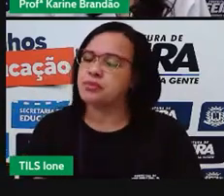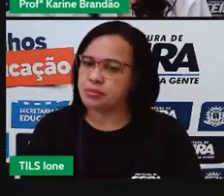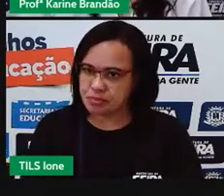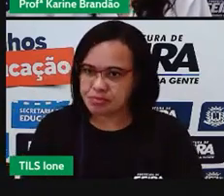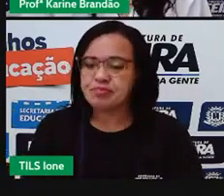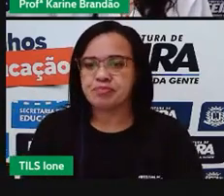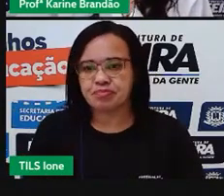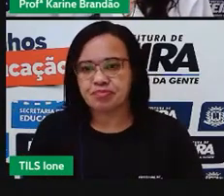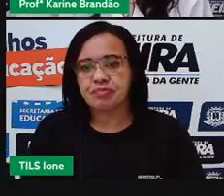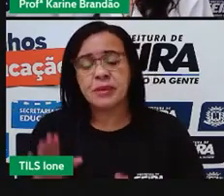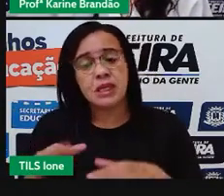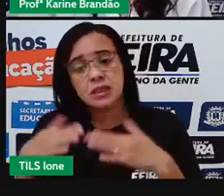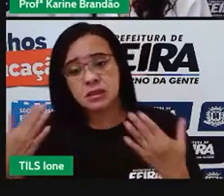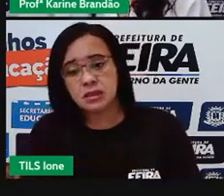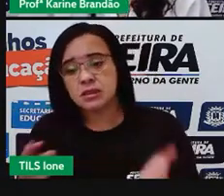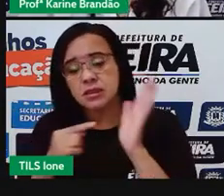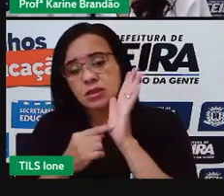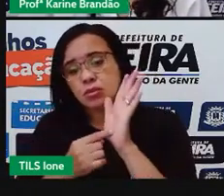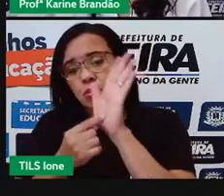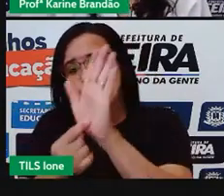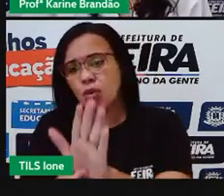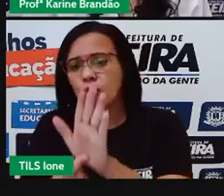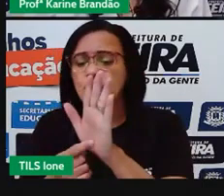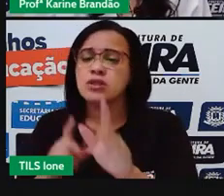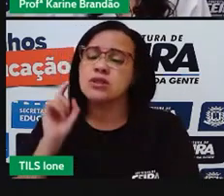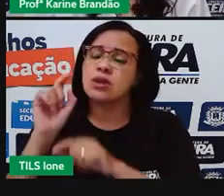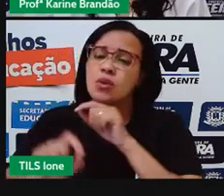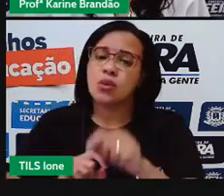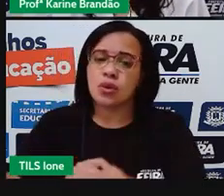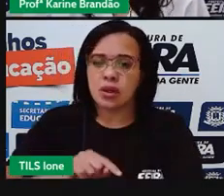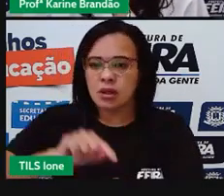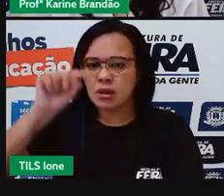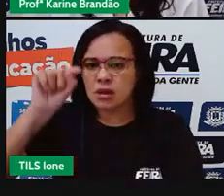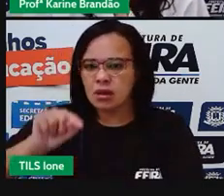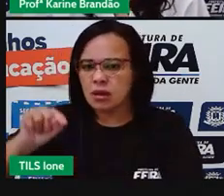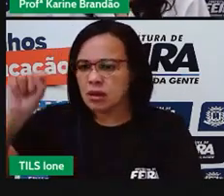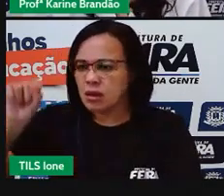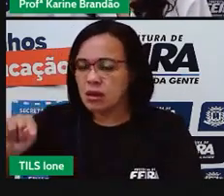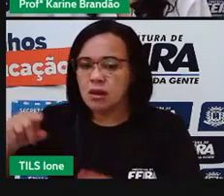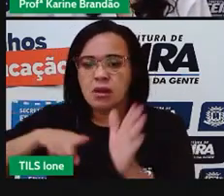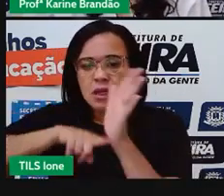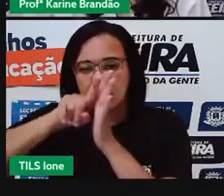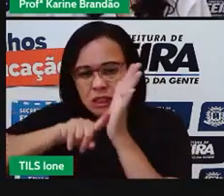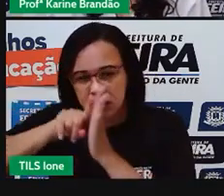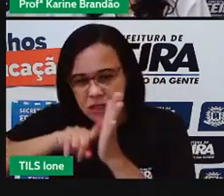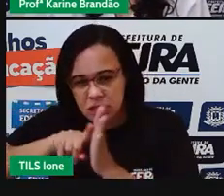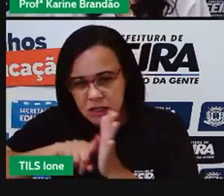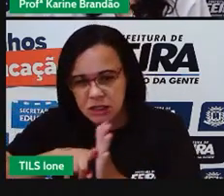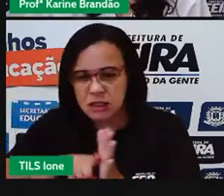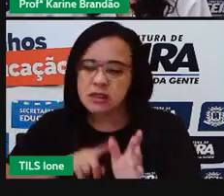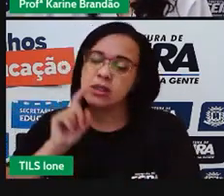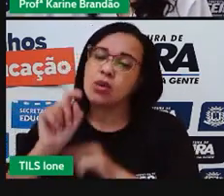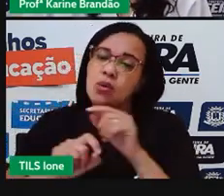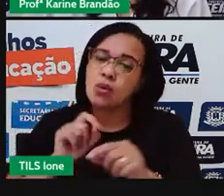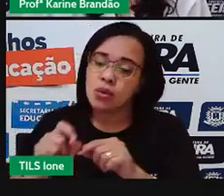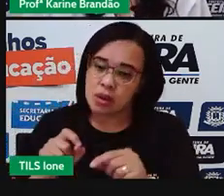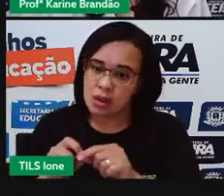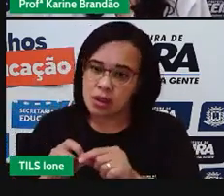E aí então, eu trago algumas estatísticas para a gente, certo? Primeira estatística.